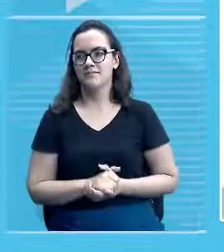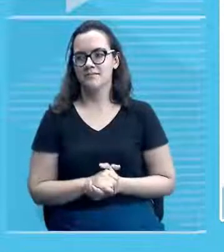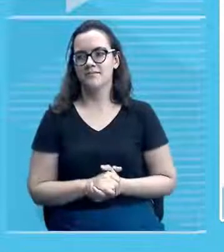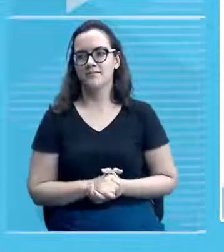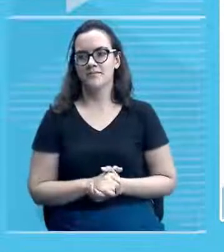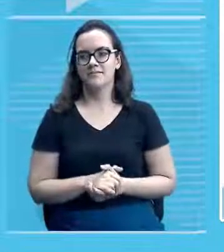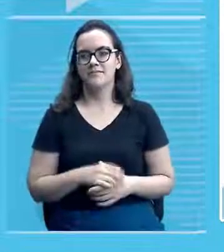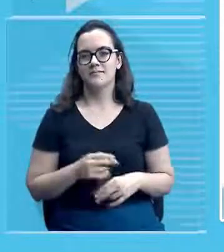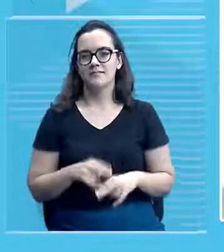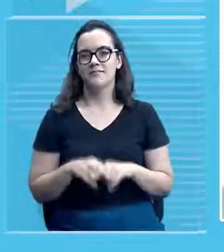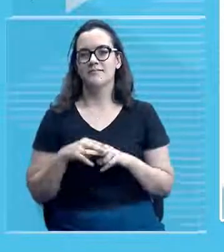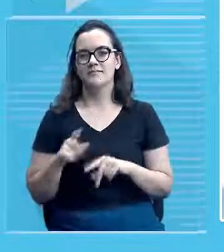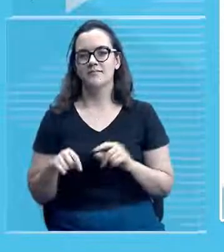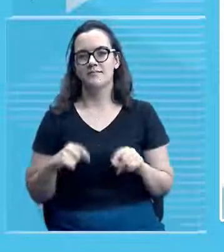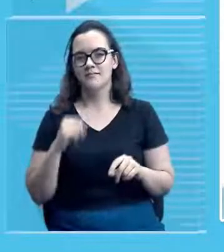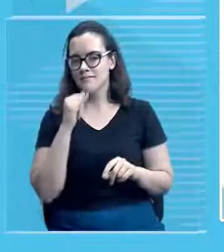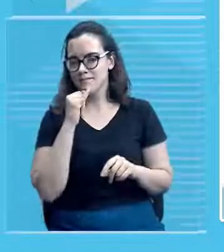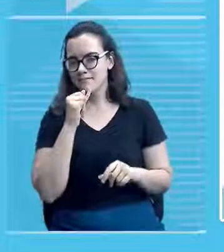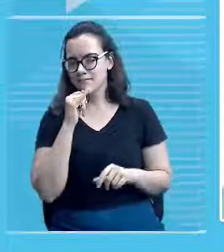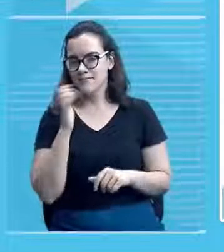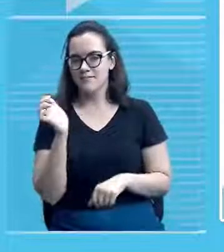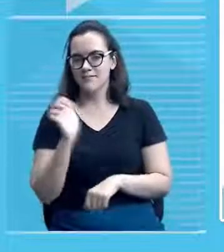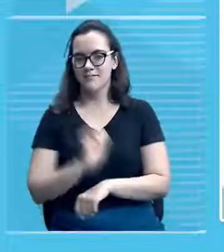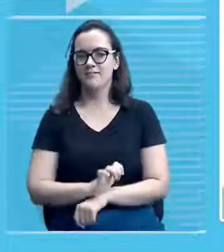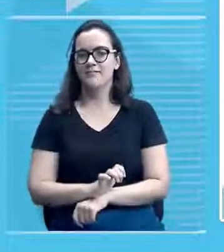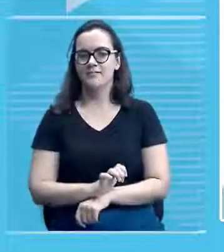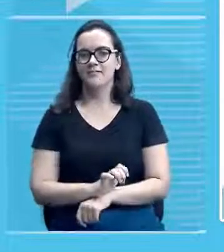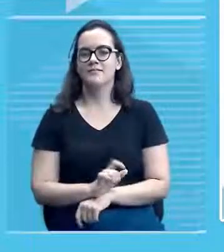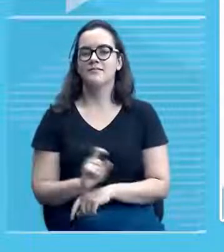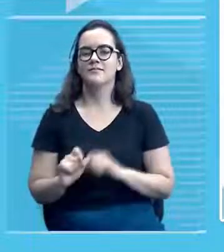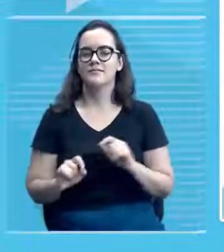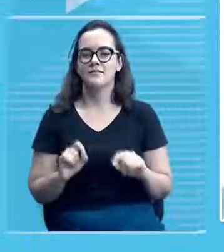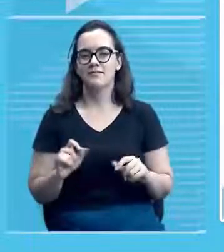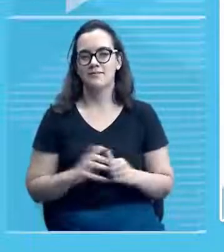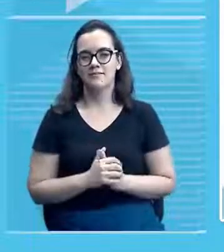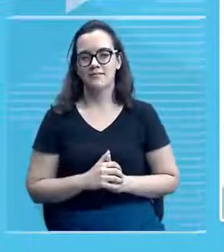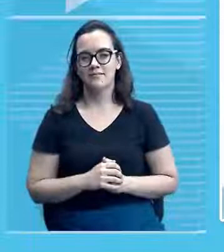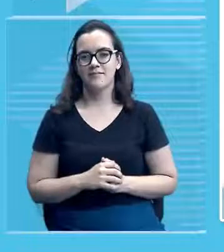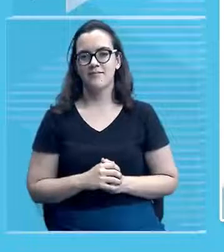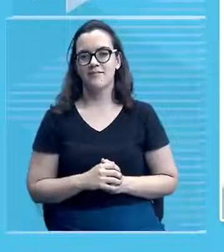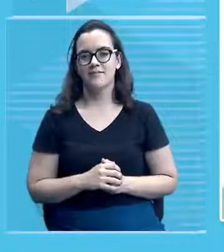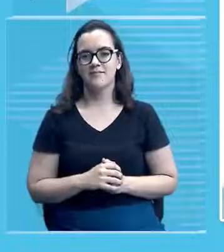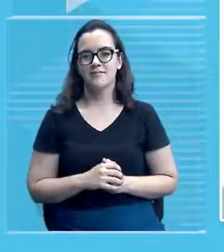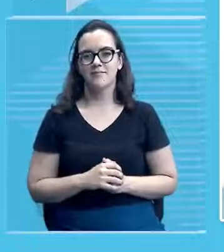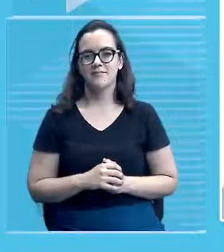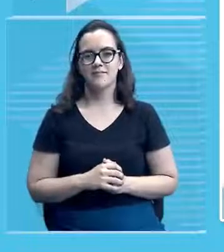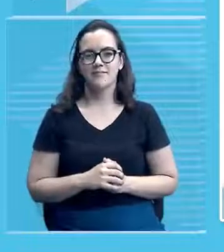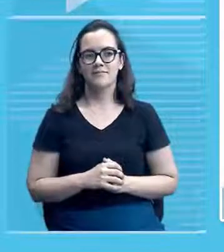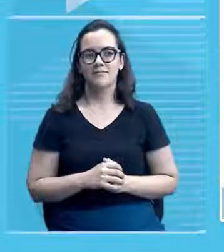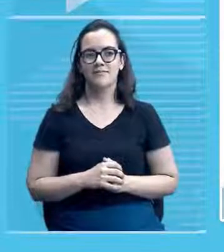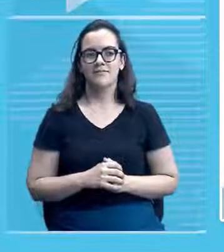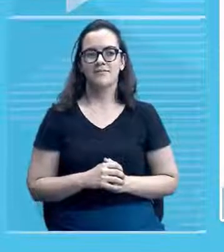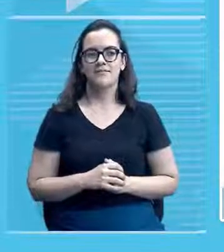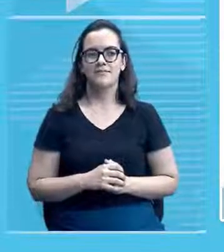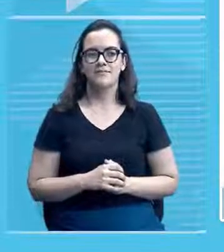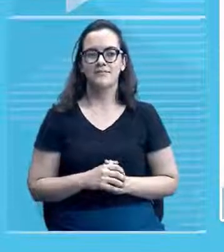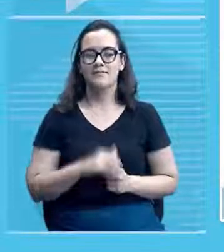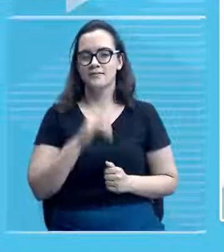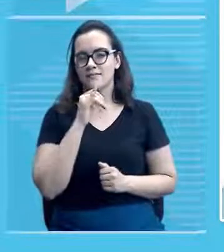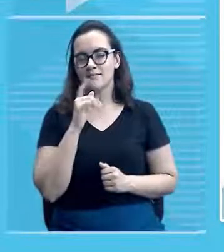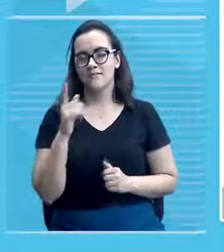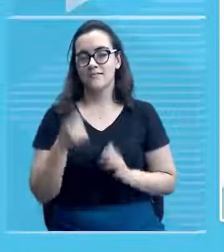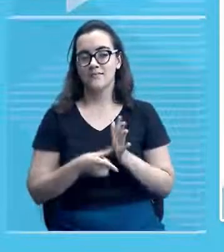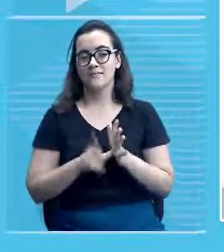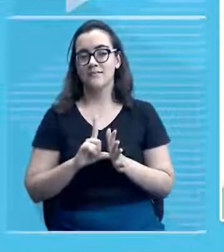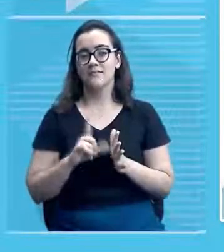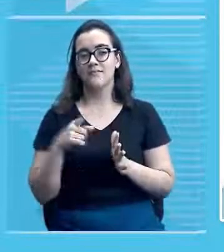o nosso estado, o nosso tipo, o tipo de economia que nós tínhamos era mais voltado exatamente, especificamente para a criação de gato,